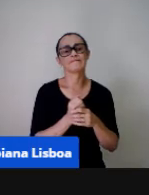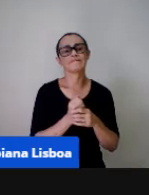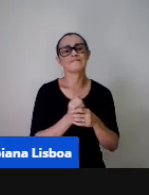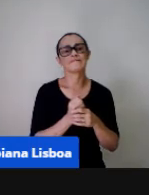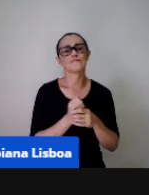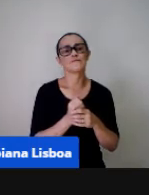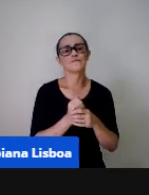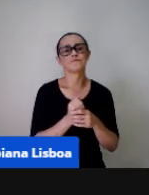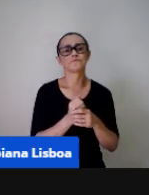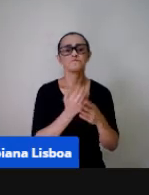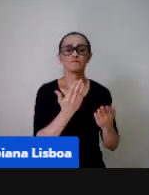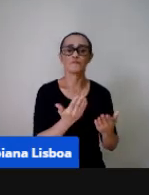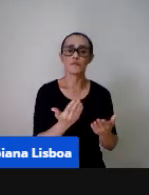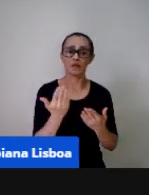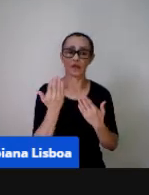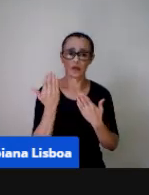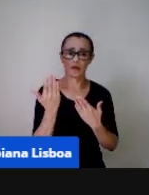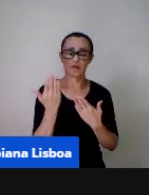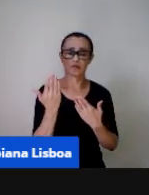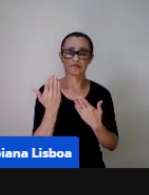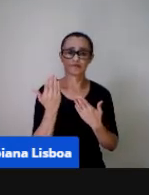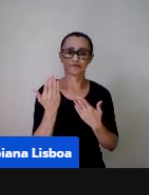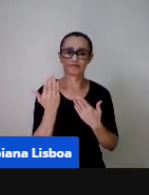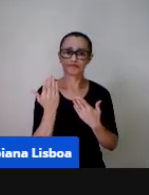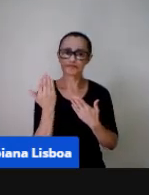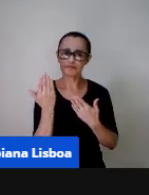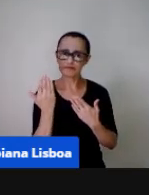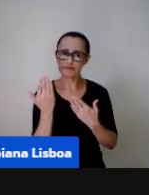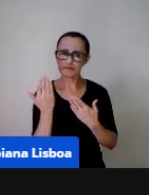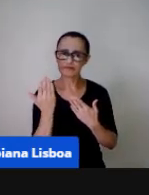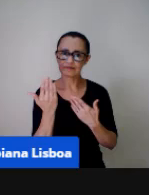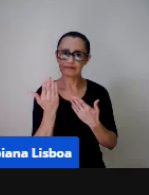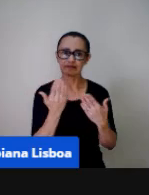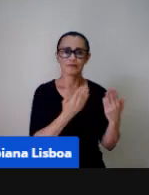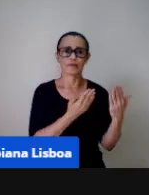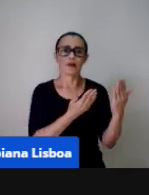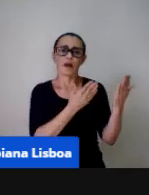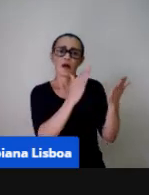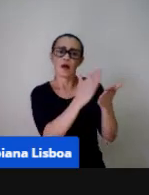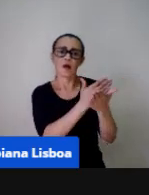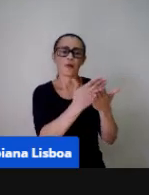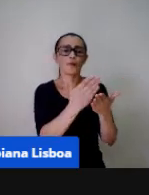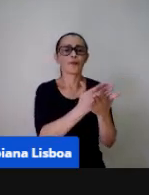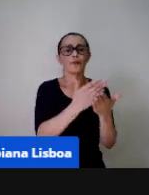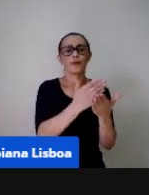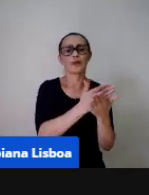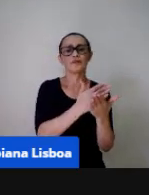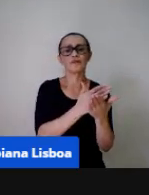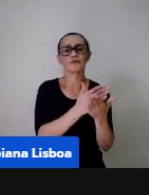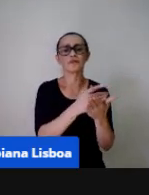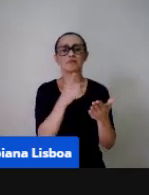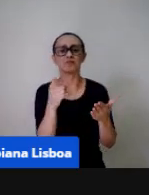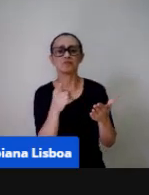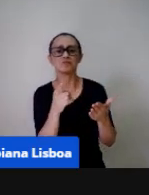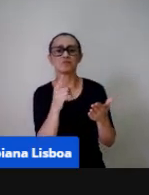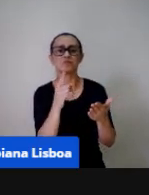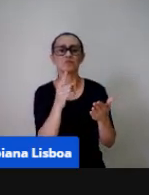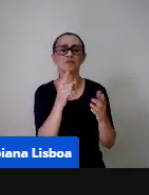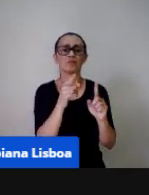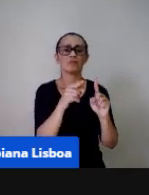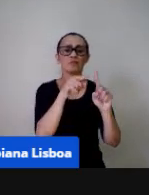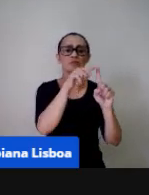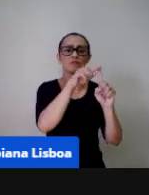ali ali a gente tem alguns quadros né? algumas tabelas alguns gráficos isso mesmo a gente está falando de